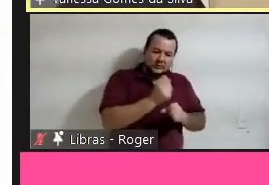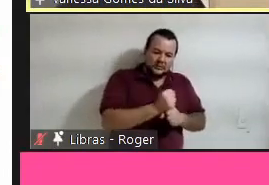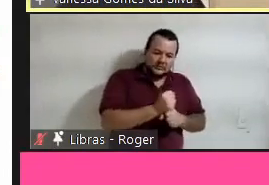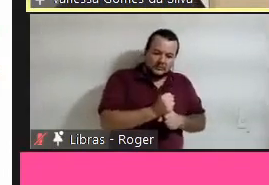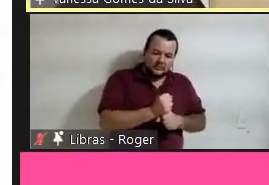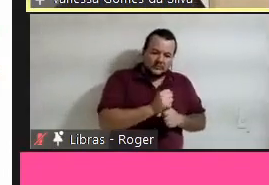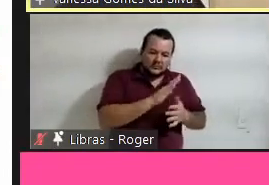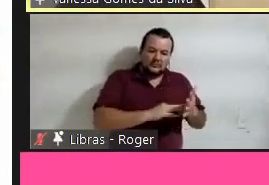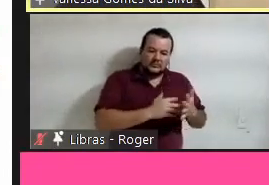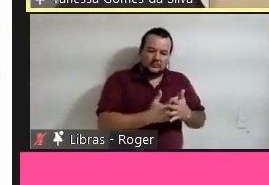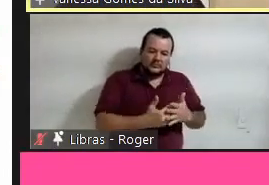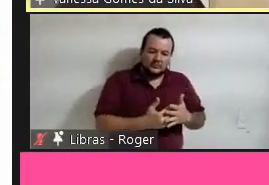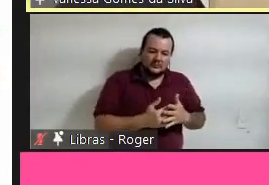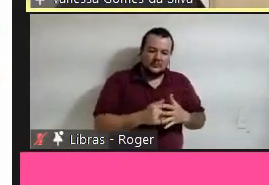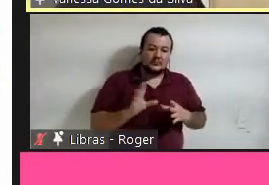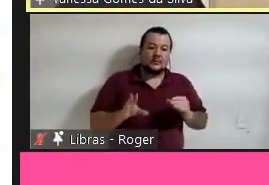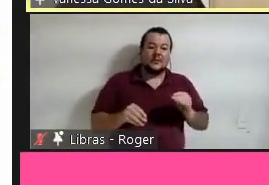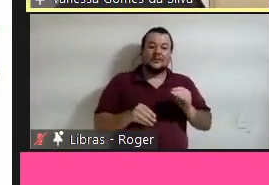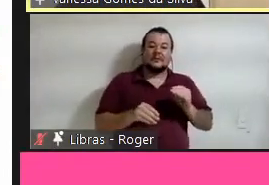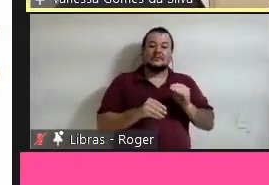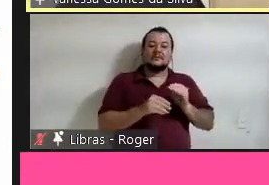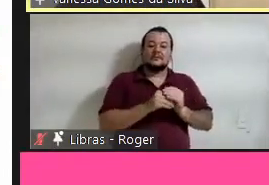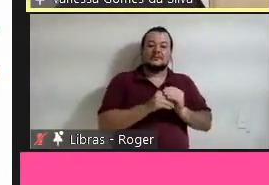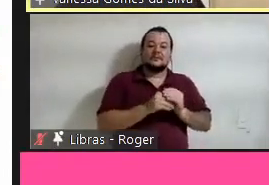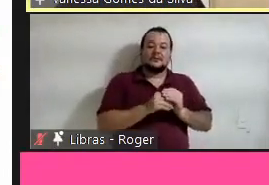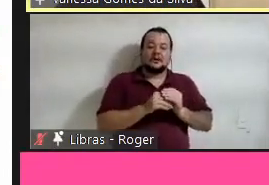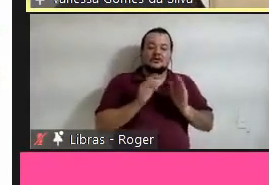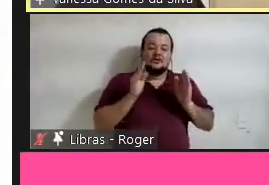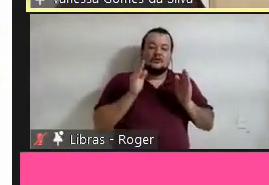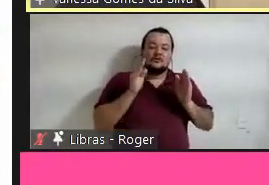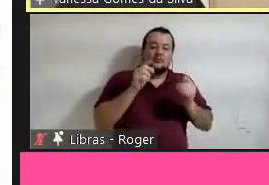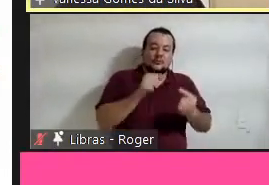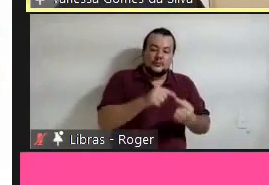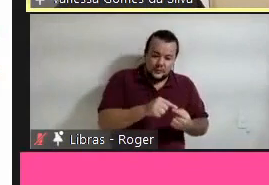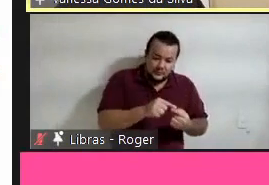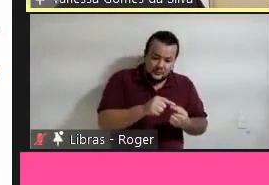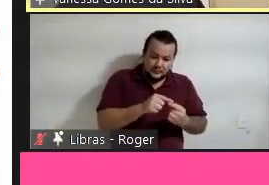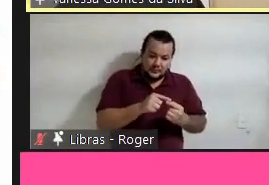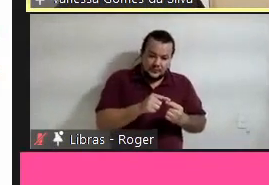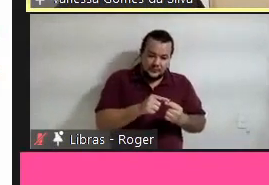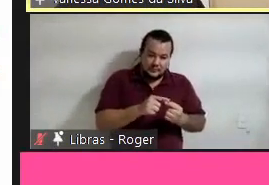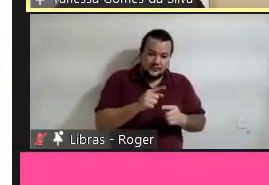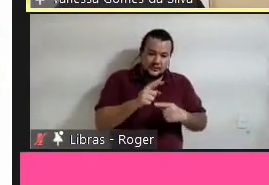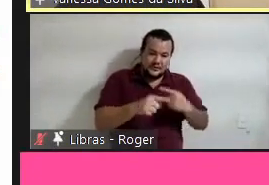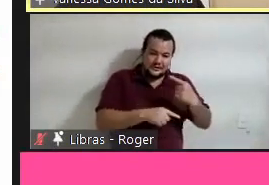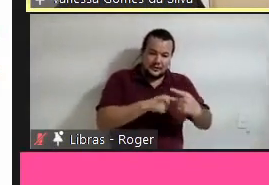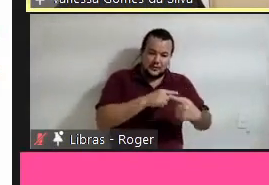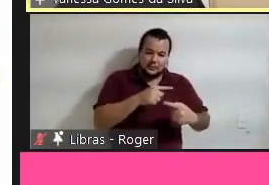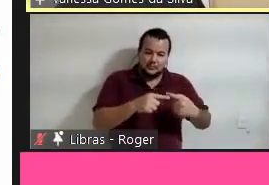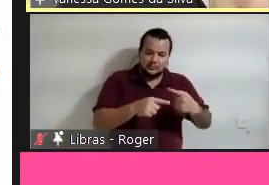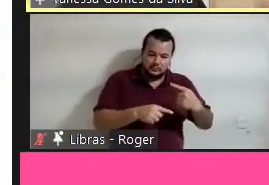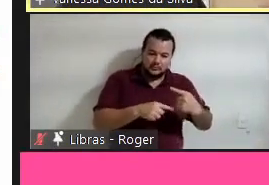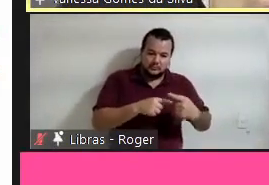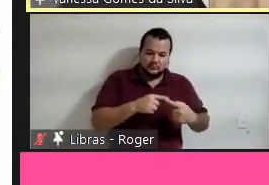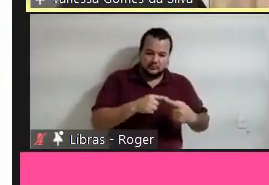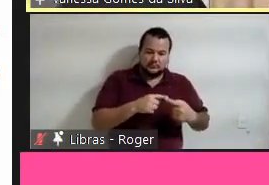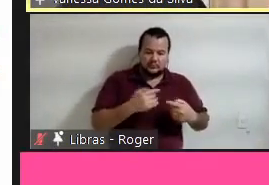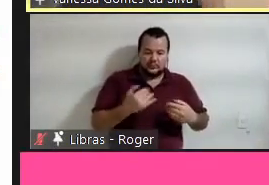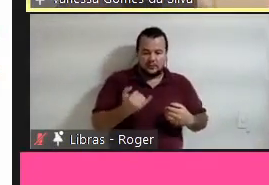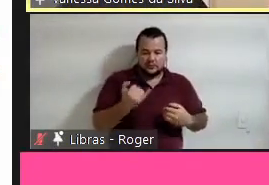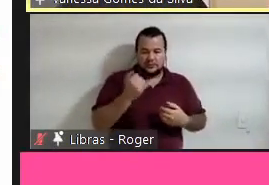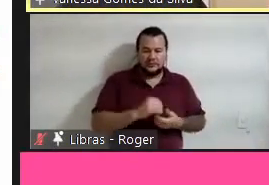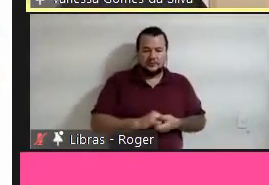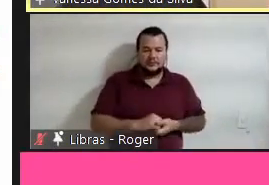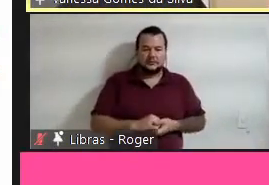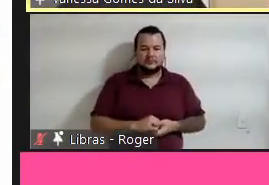metas de fechamento de ciclos que são pertinentes à circularidade de economia circular. Agora sim, como eu